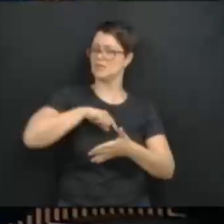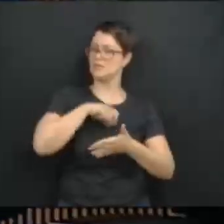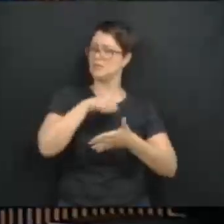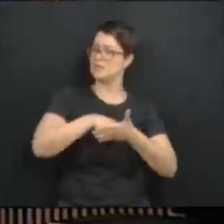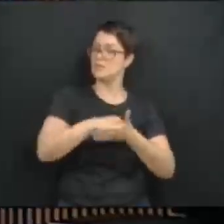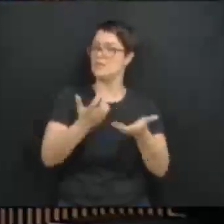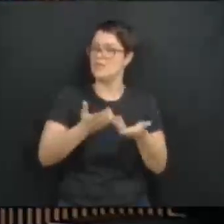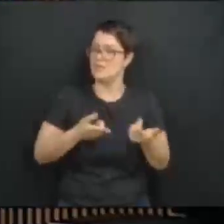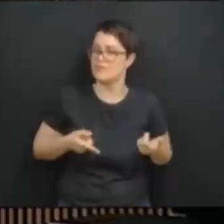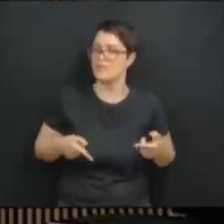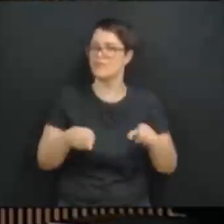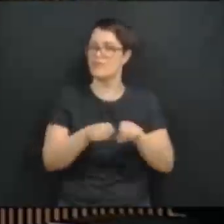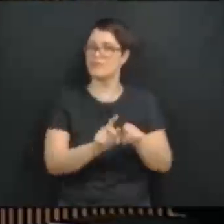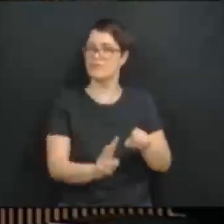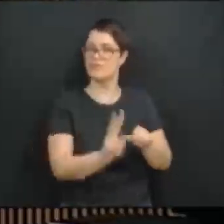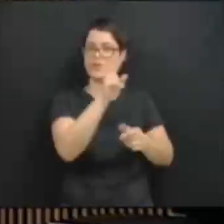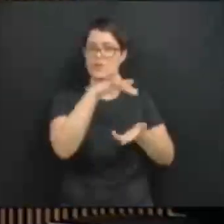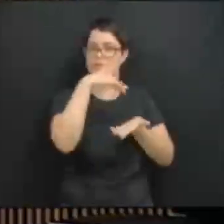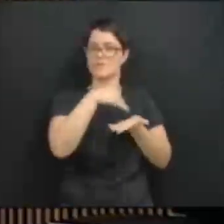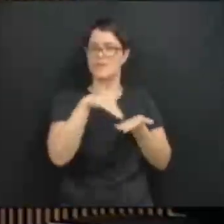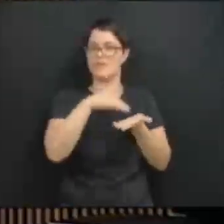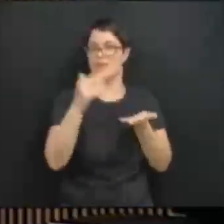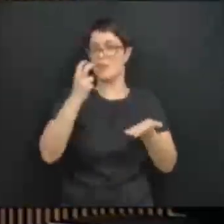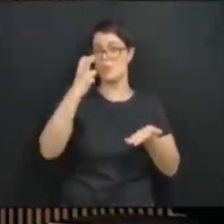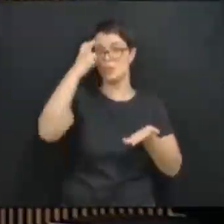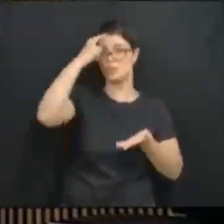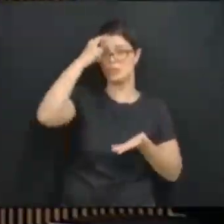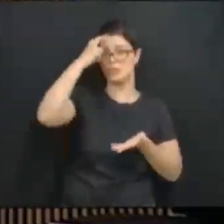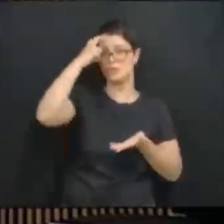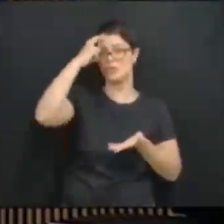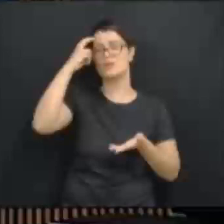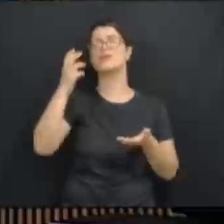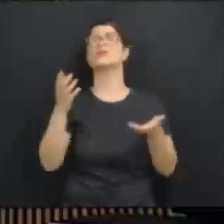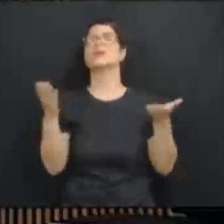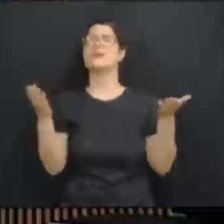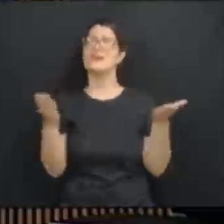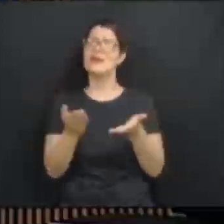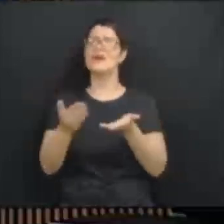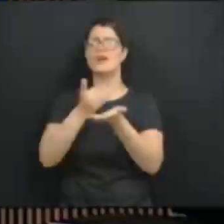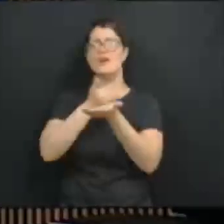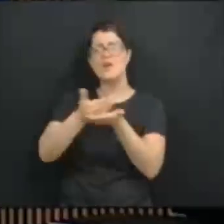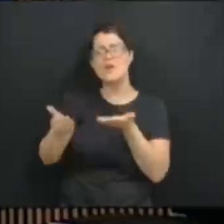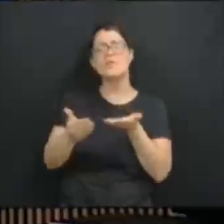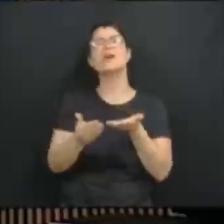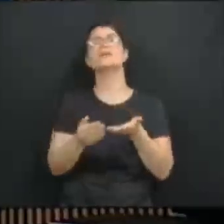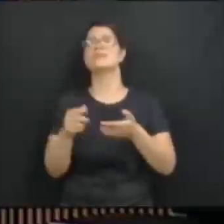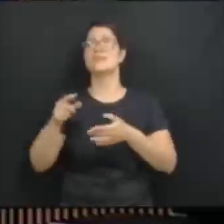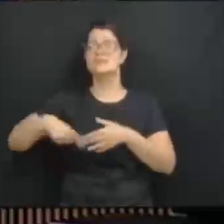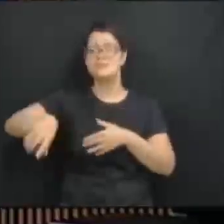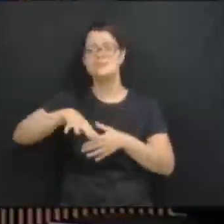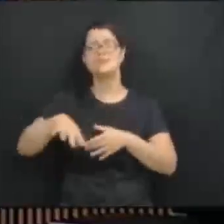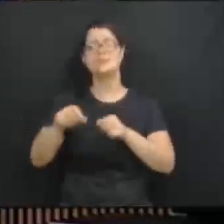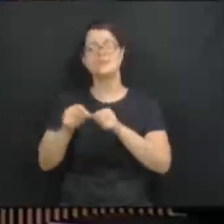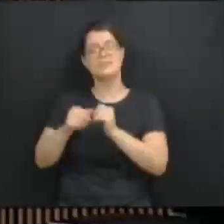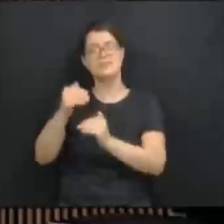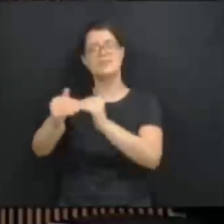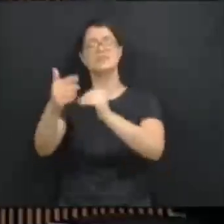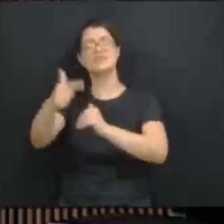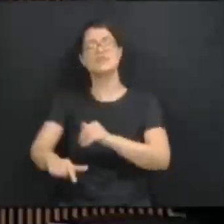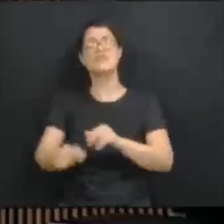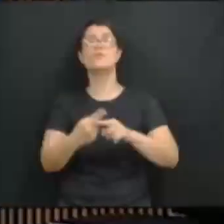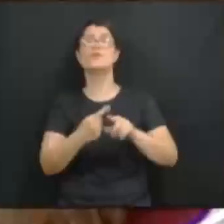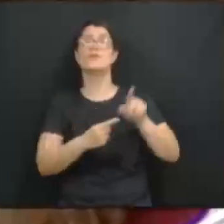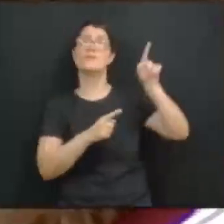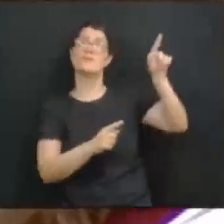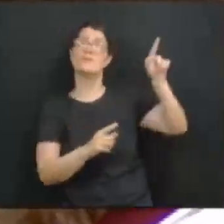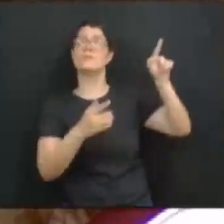deputado Arilson, no pacote. Por quê? Porque o governo Lula vai recriar o Ministério da Cultura, vai recriar o Ministério das Cidades.